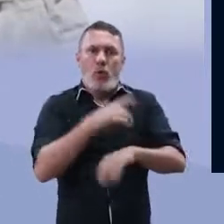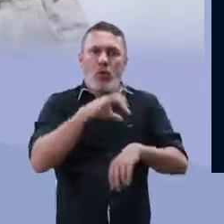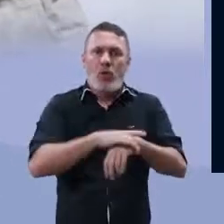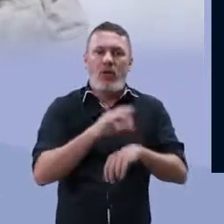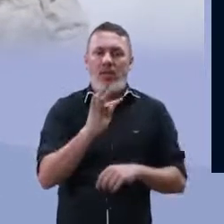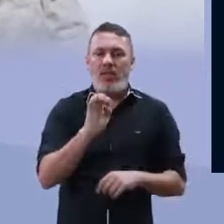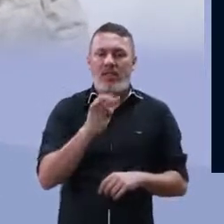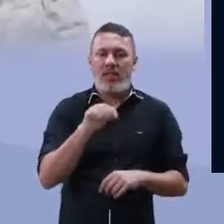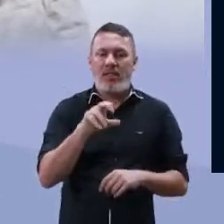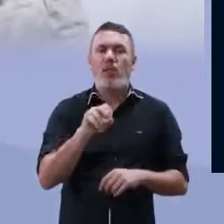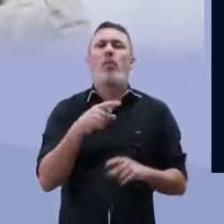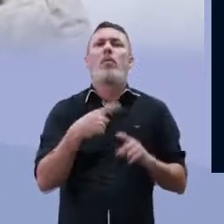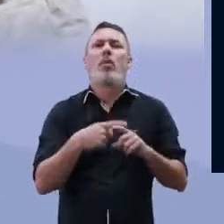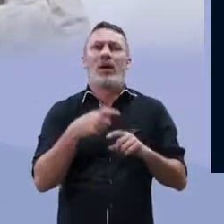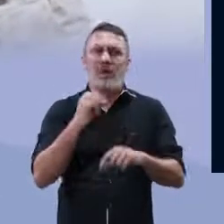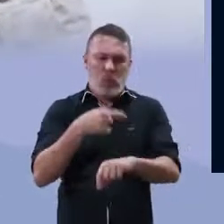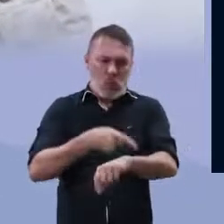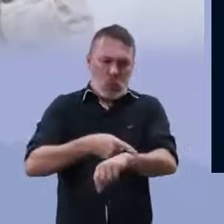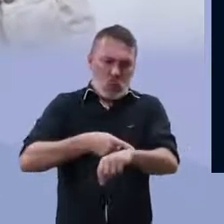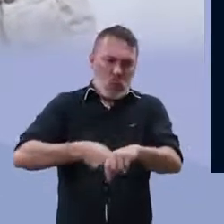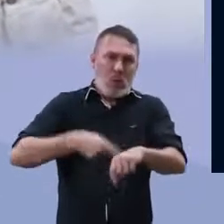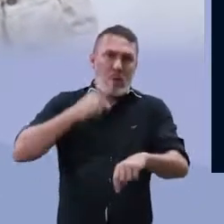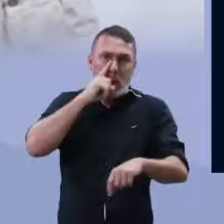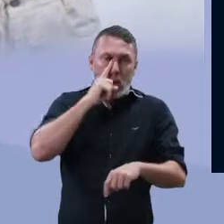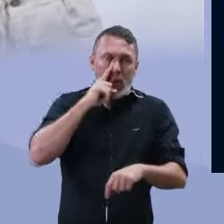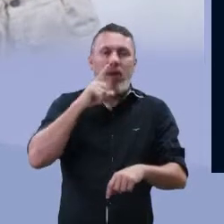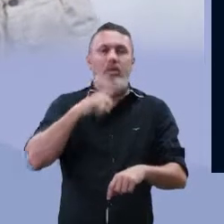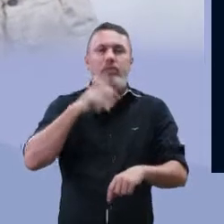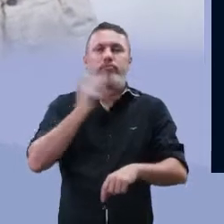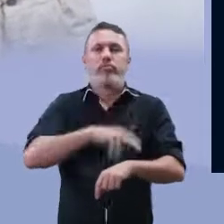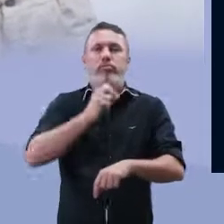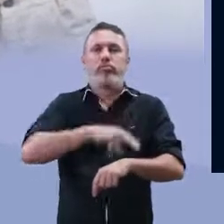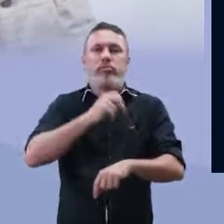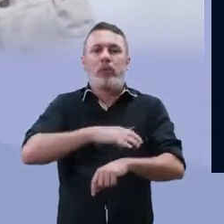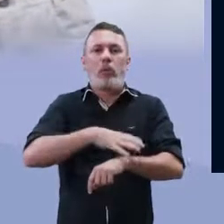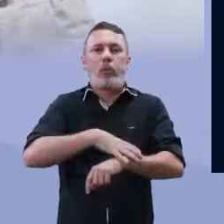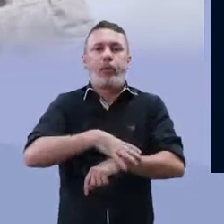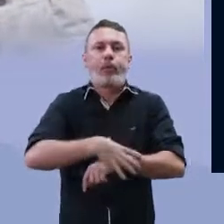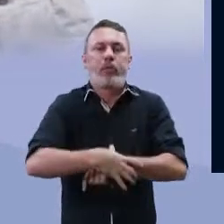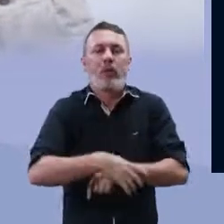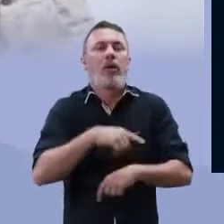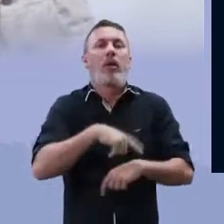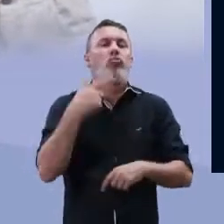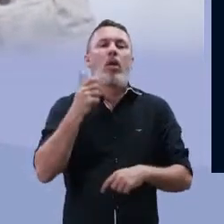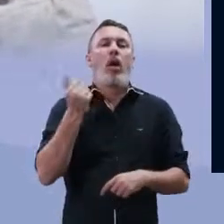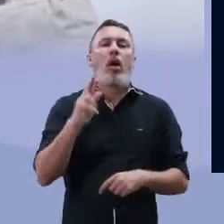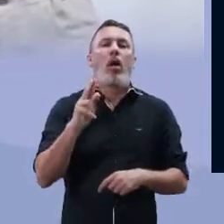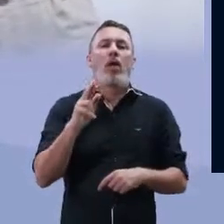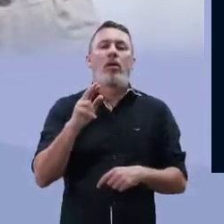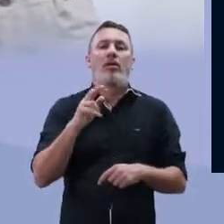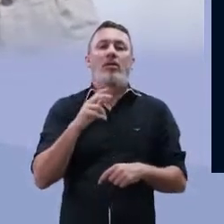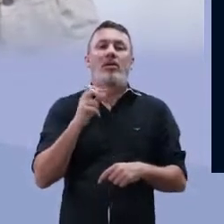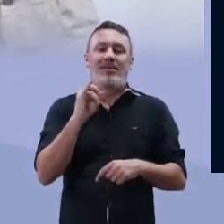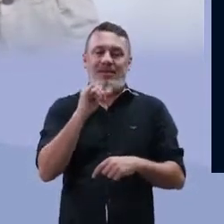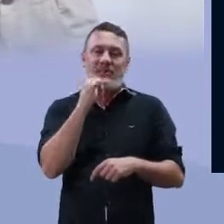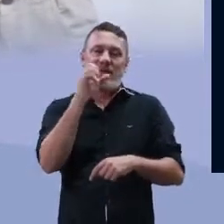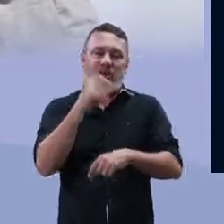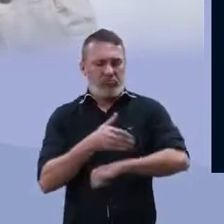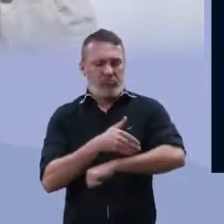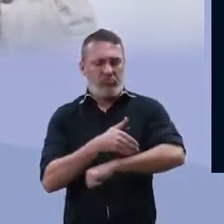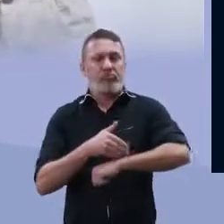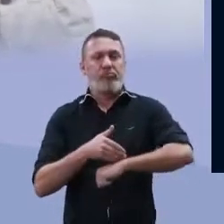é justamente porque nessas regiões mais profundas, a bactéria não tem a quantidade de oxigênio em contato com a